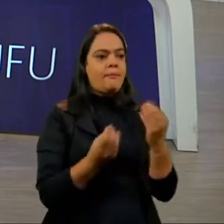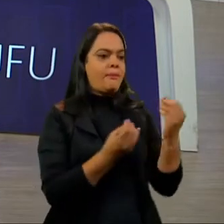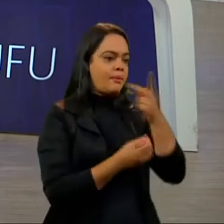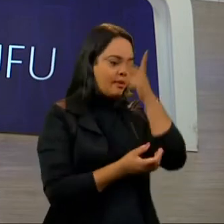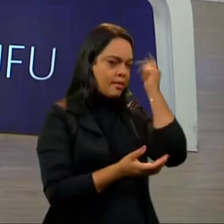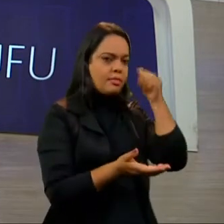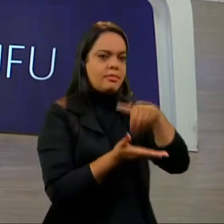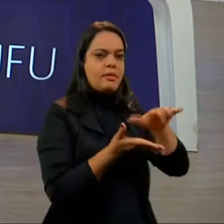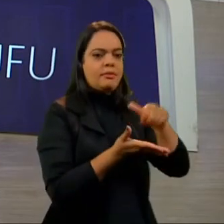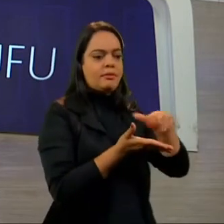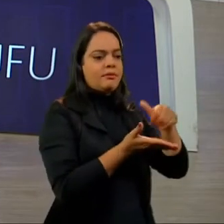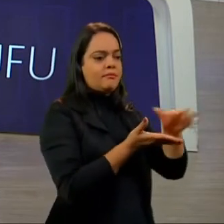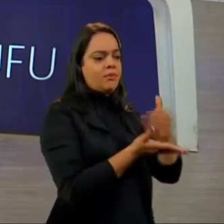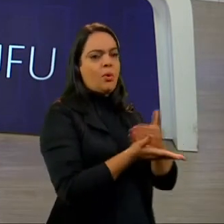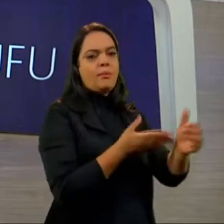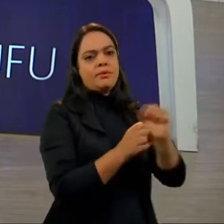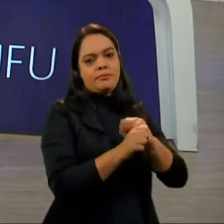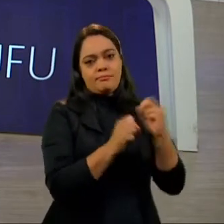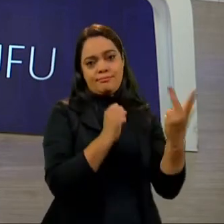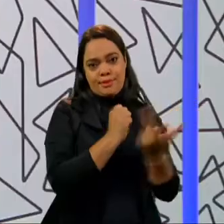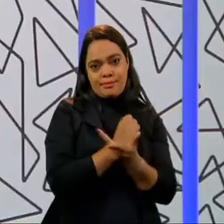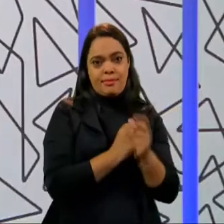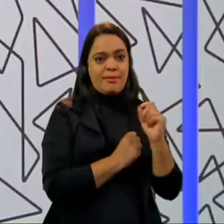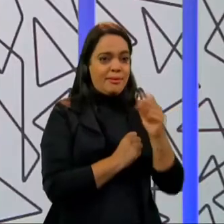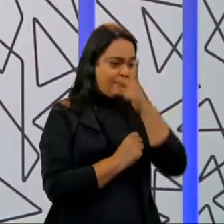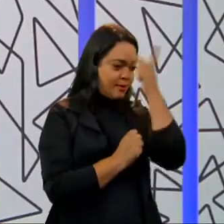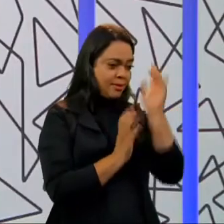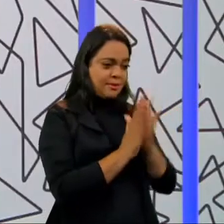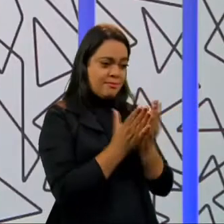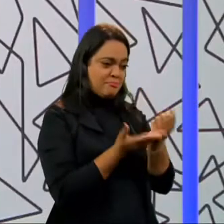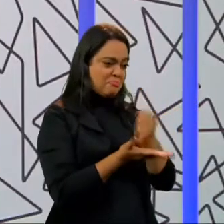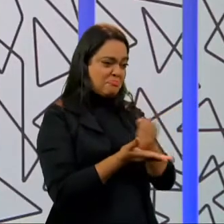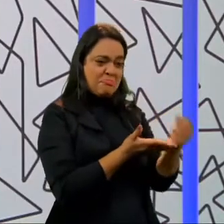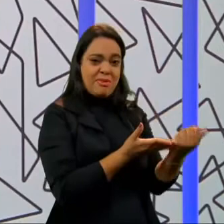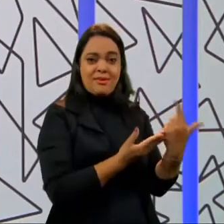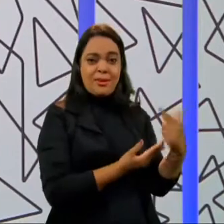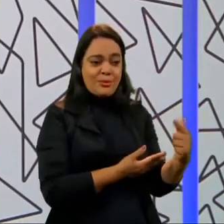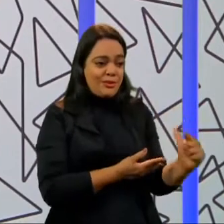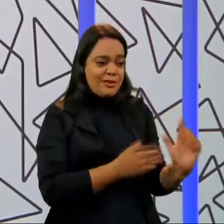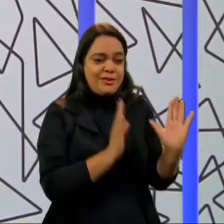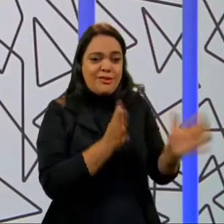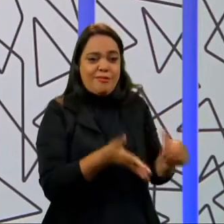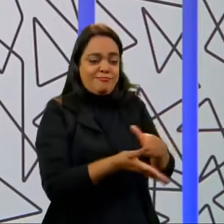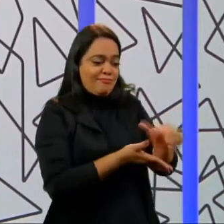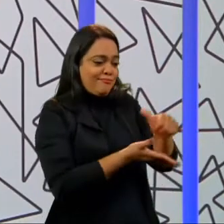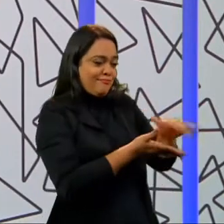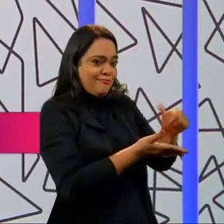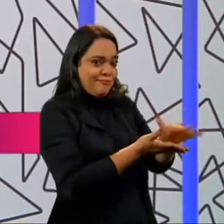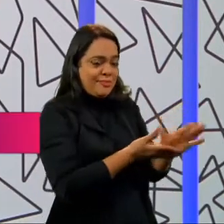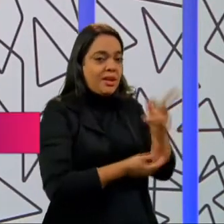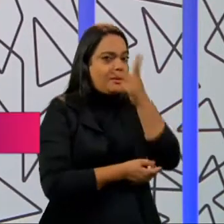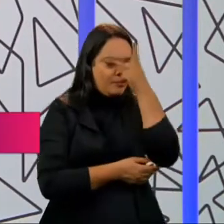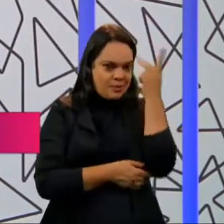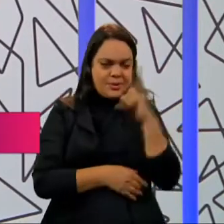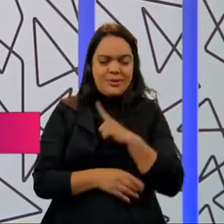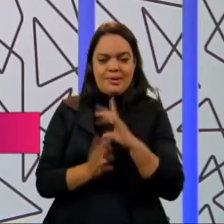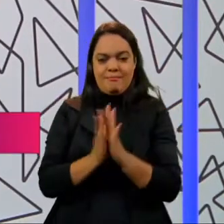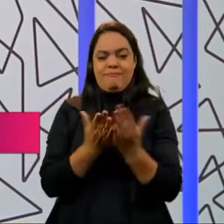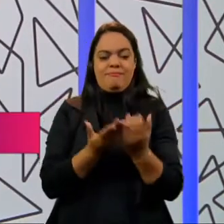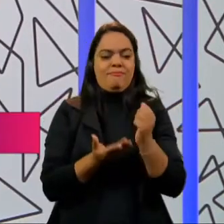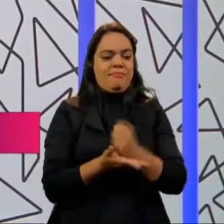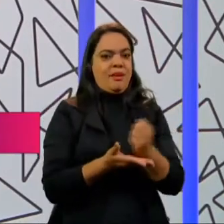pandemia, ou sem carteira. é muito maior do que aqueles trabalhadores domésticos que tinham carteira.